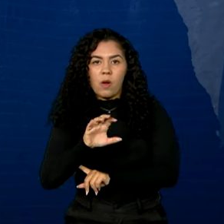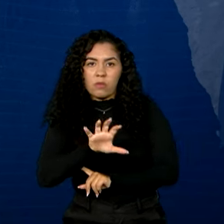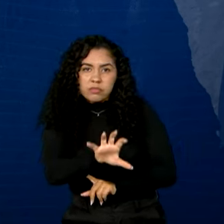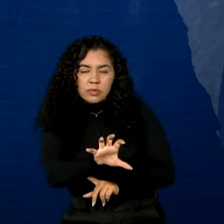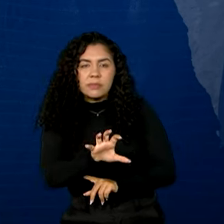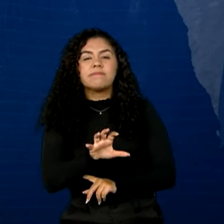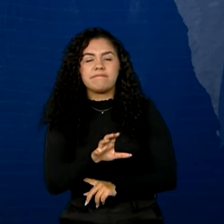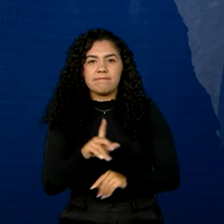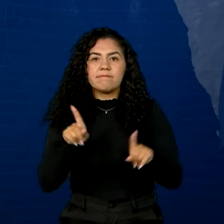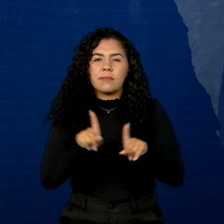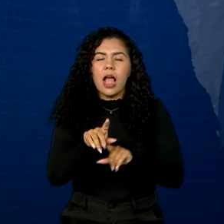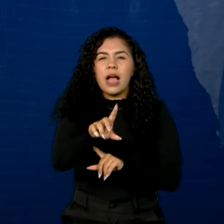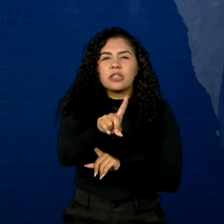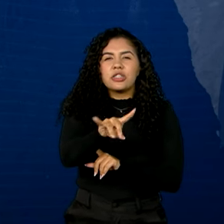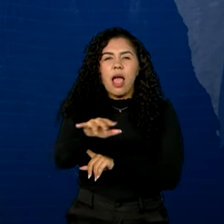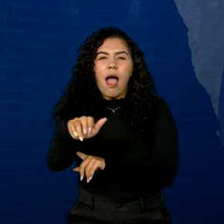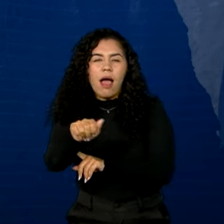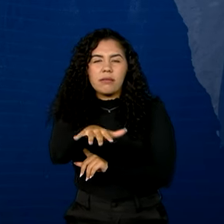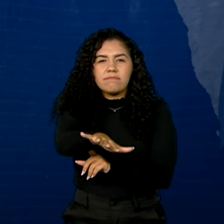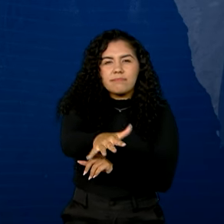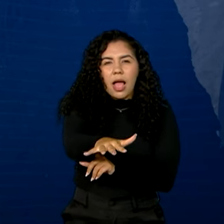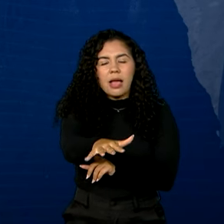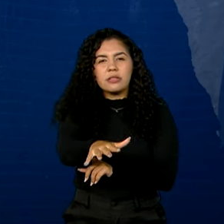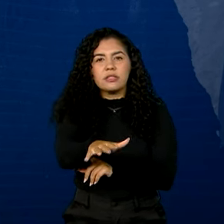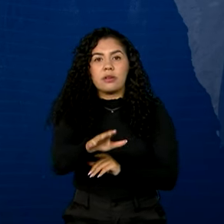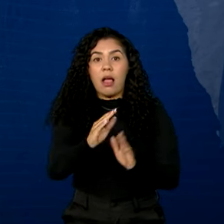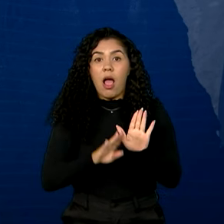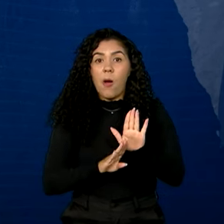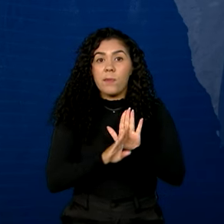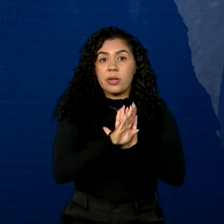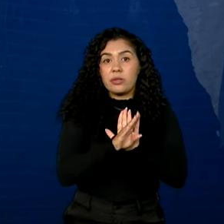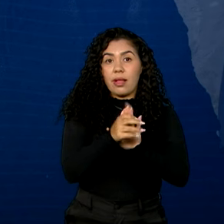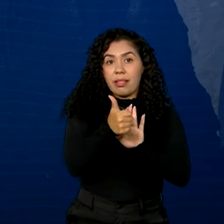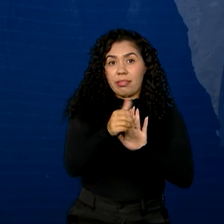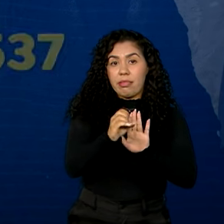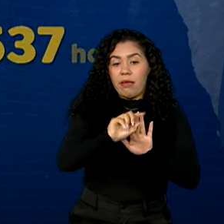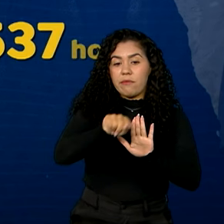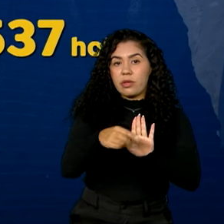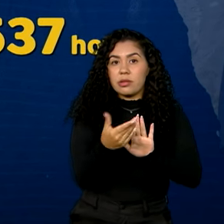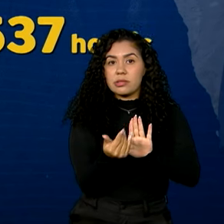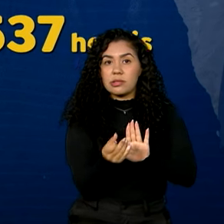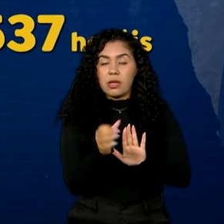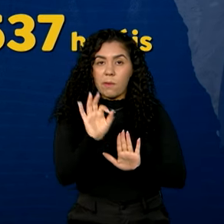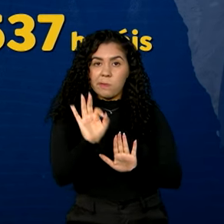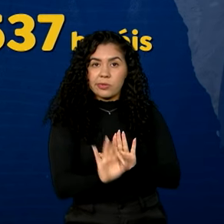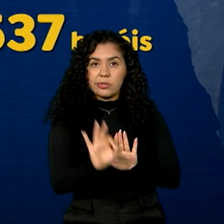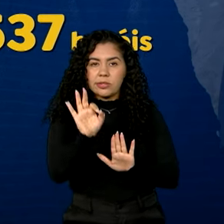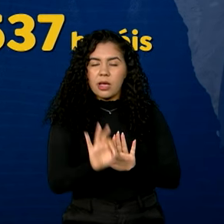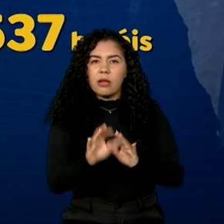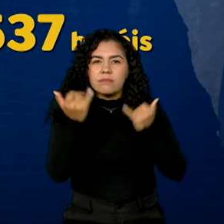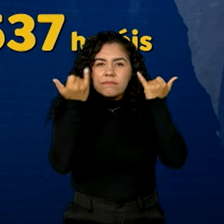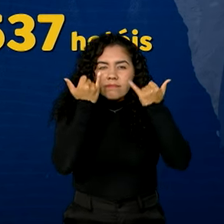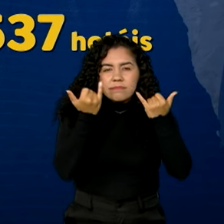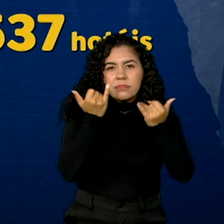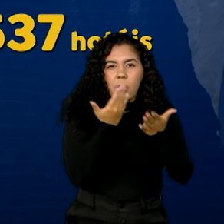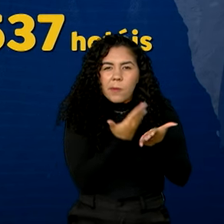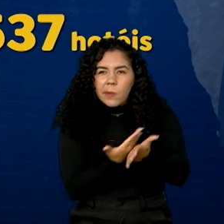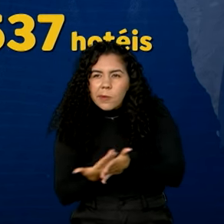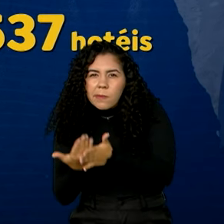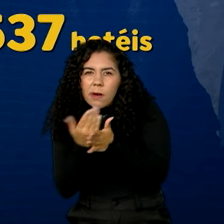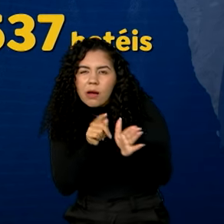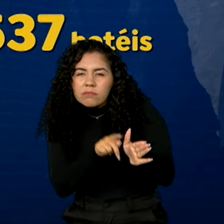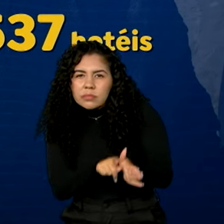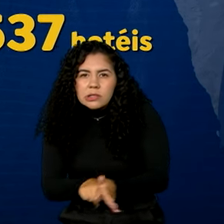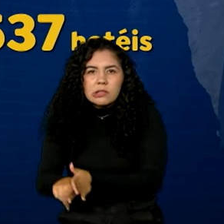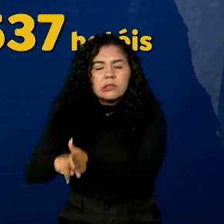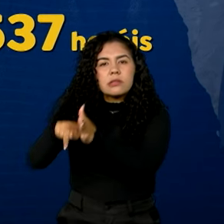apontou que a diária média do setor aumentou 10,6%. O estudo levou em conta 537